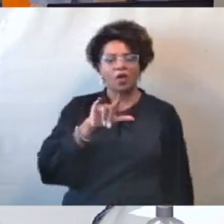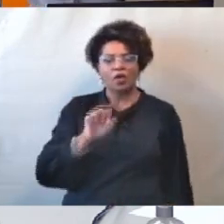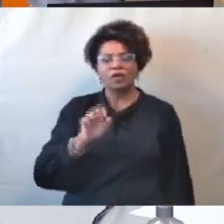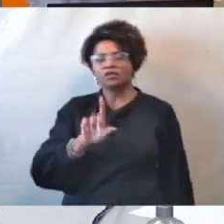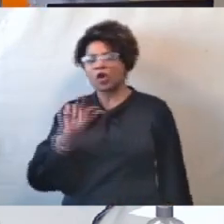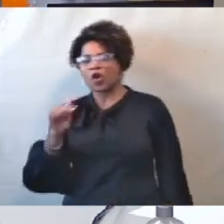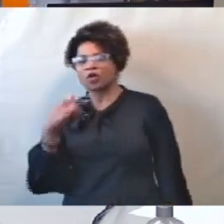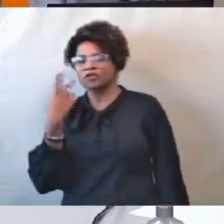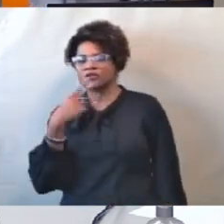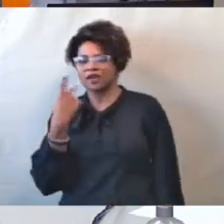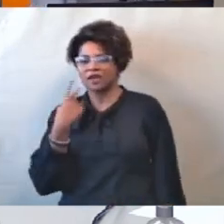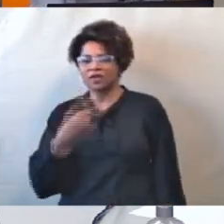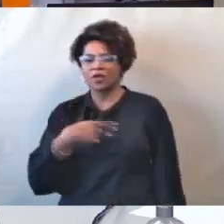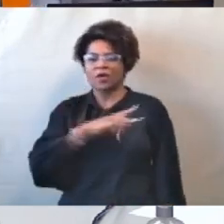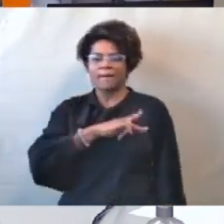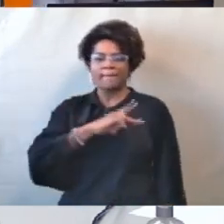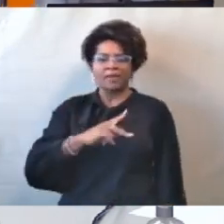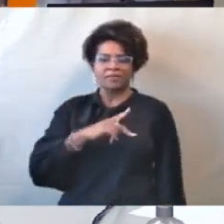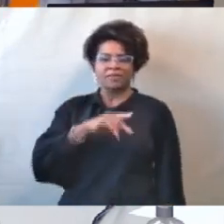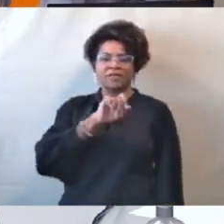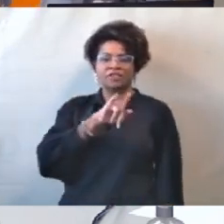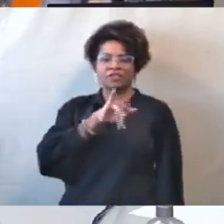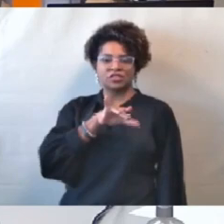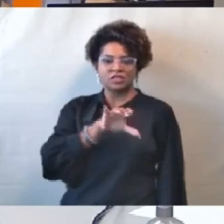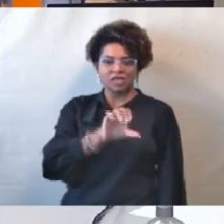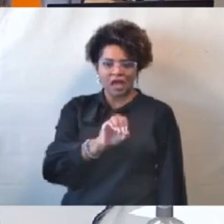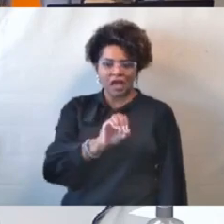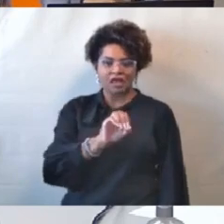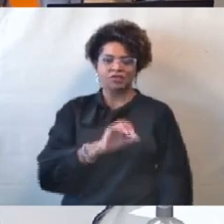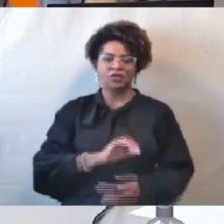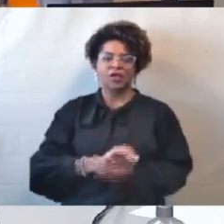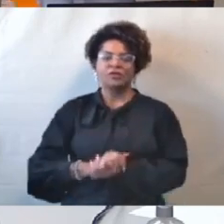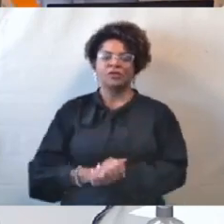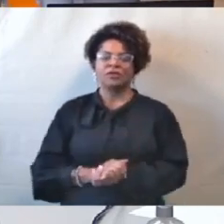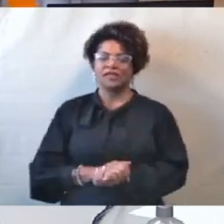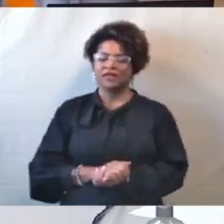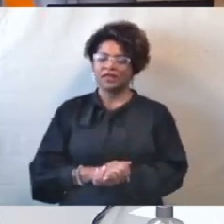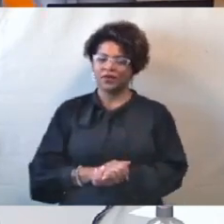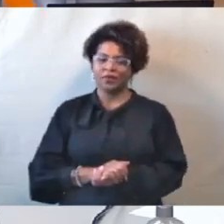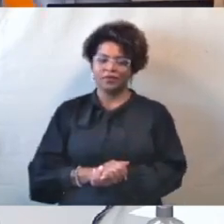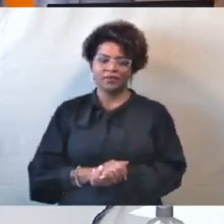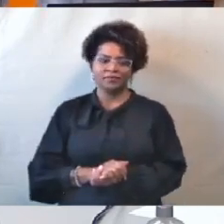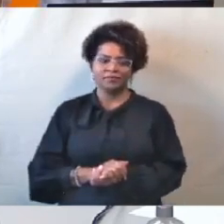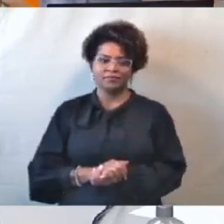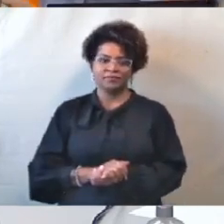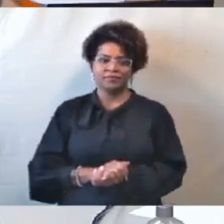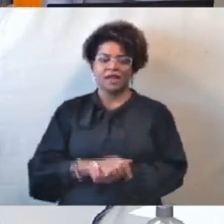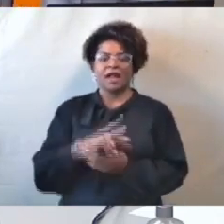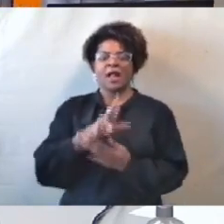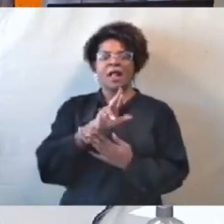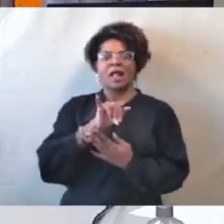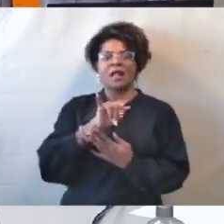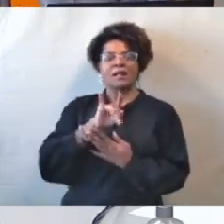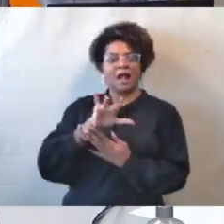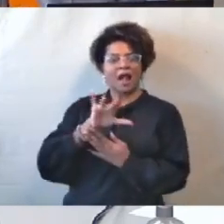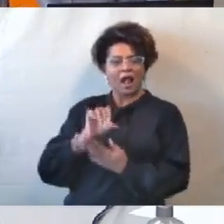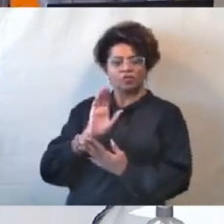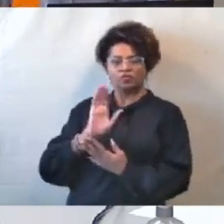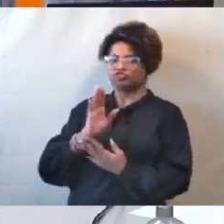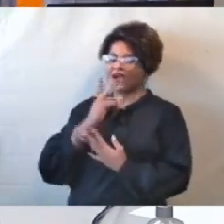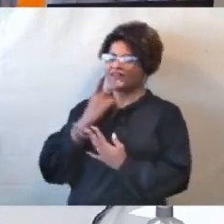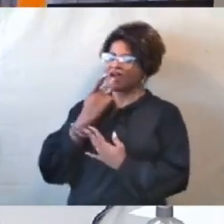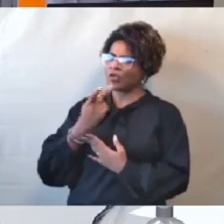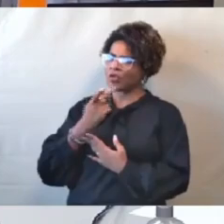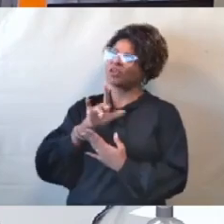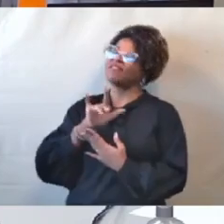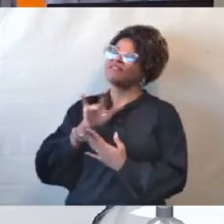Presidente Sérgio. Bem, o senhor Ricardo já manifestou que ficará em silêncio,